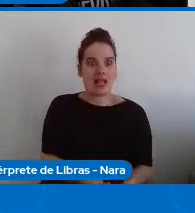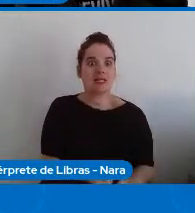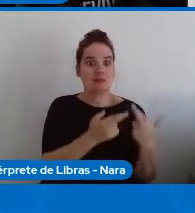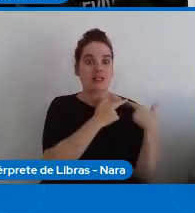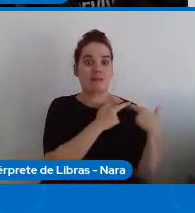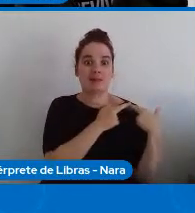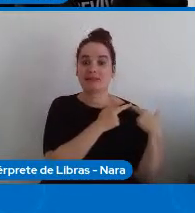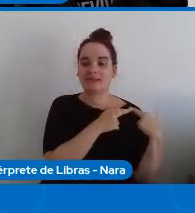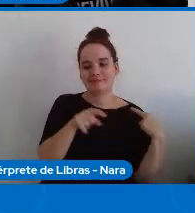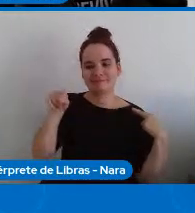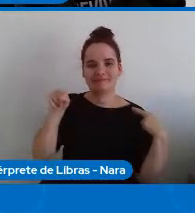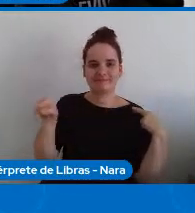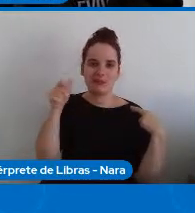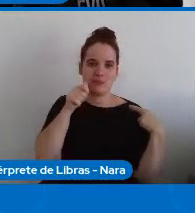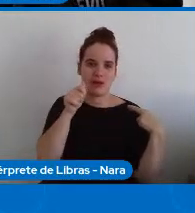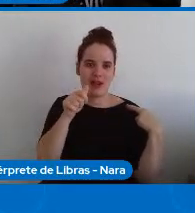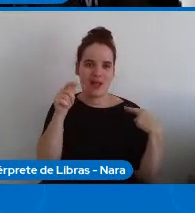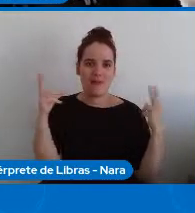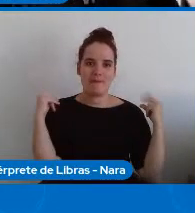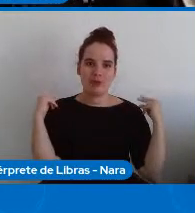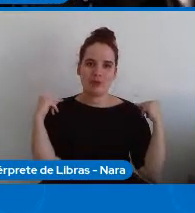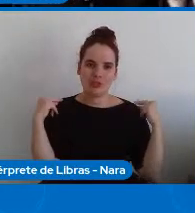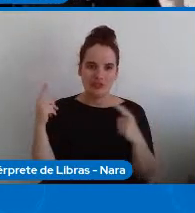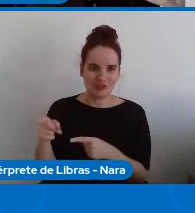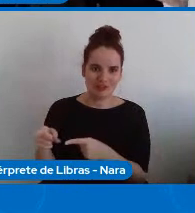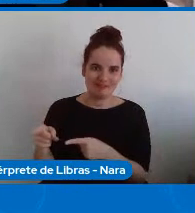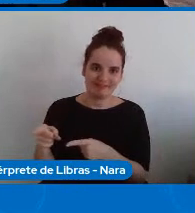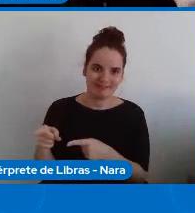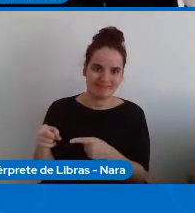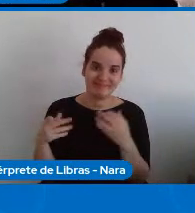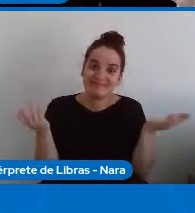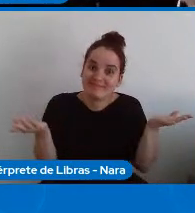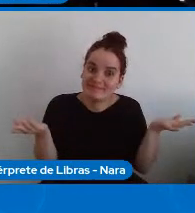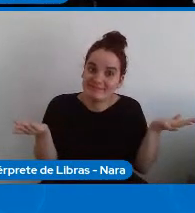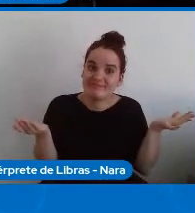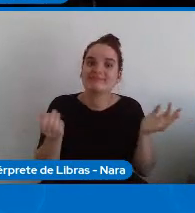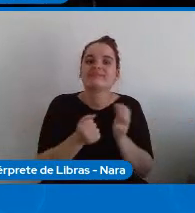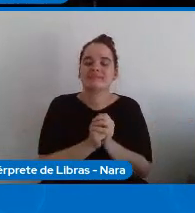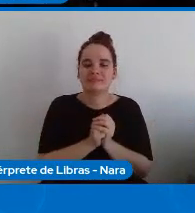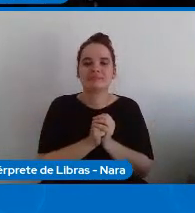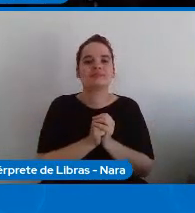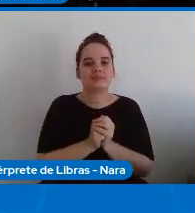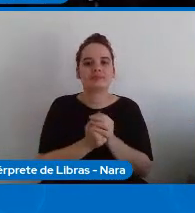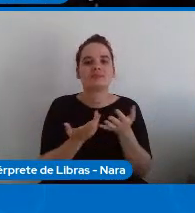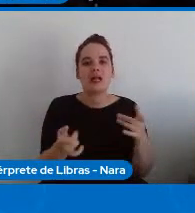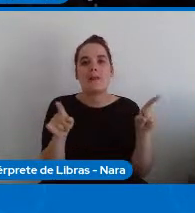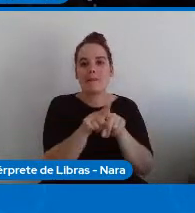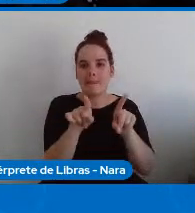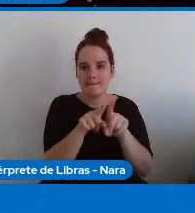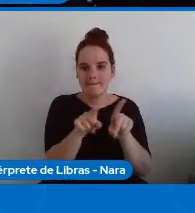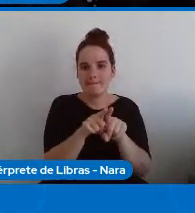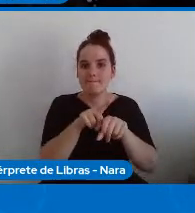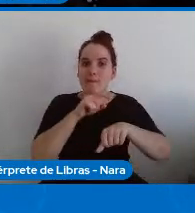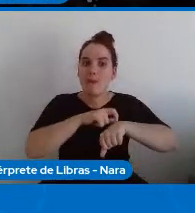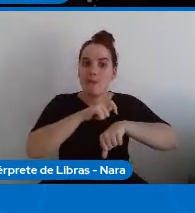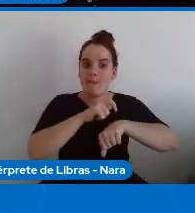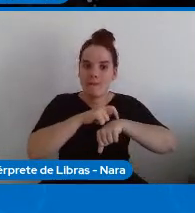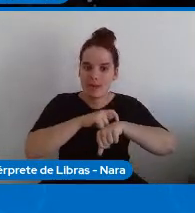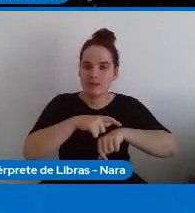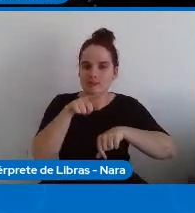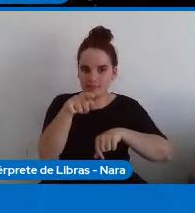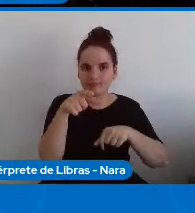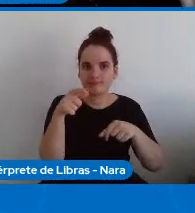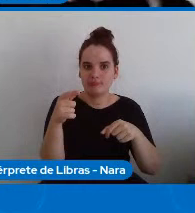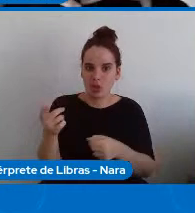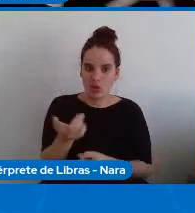fica muito importante de ser discutida ainda nesse bloco as pessoas precisam estudar diferentes áreas da computação